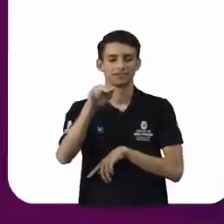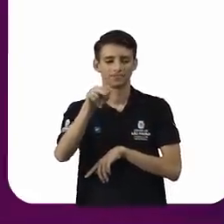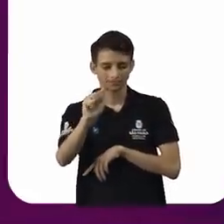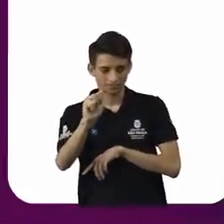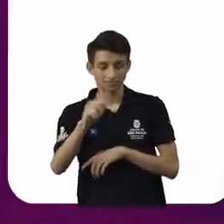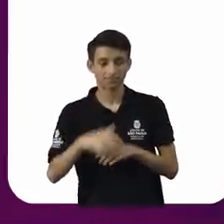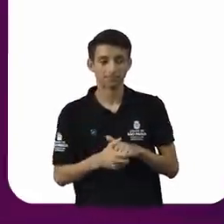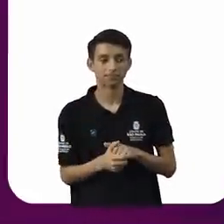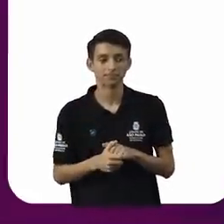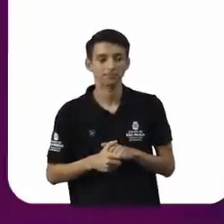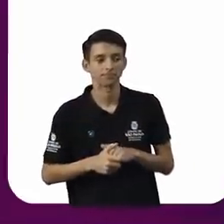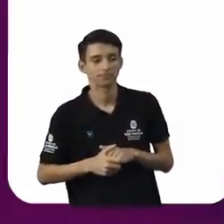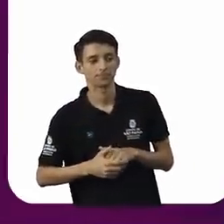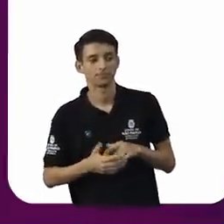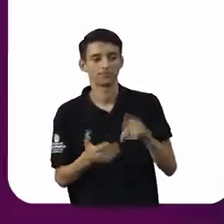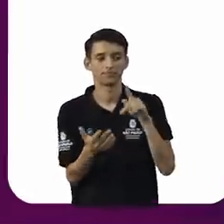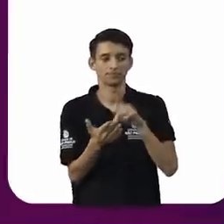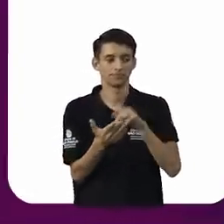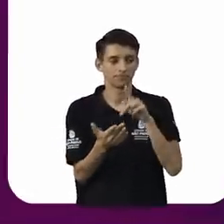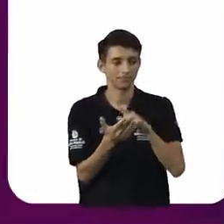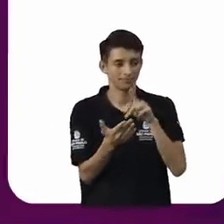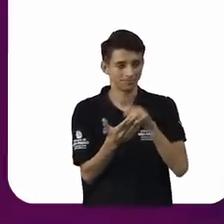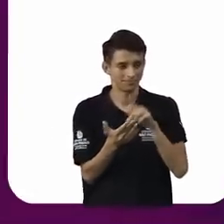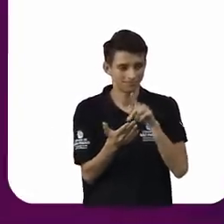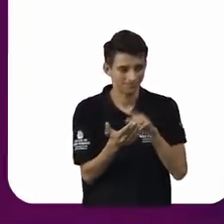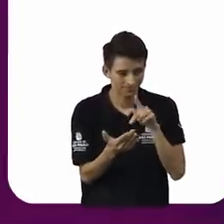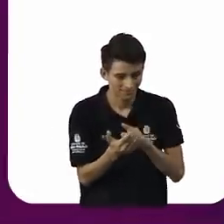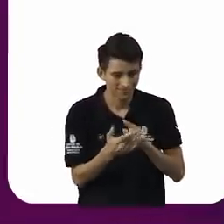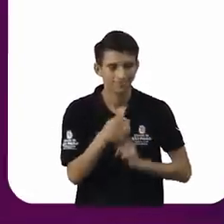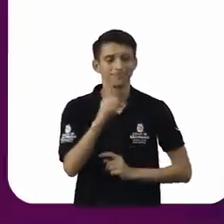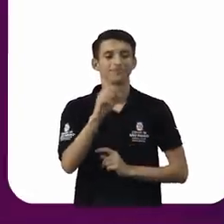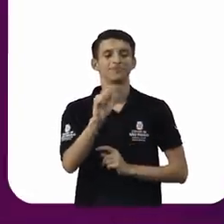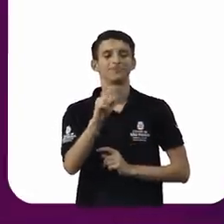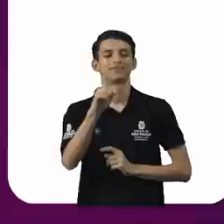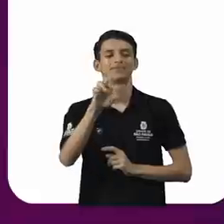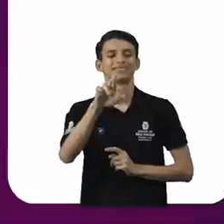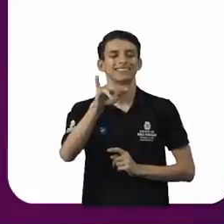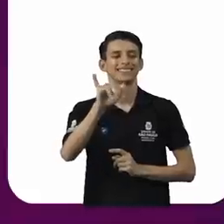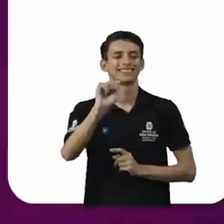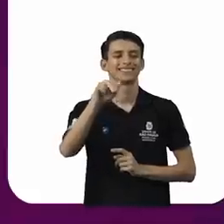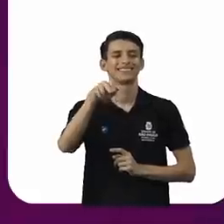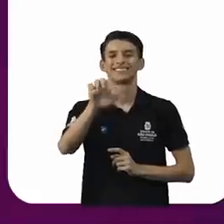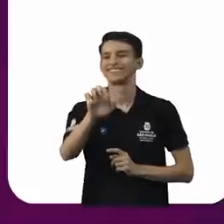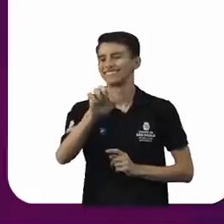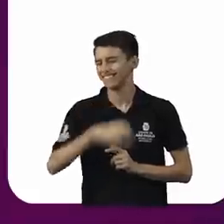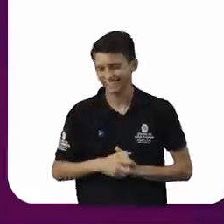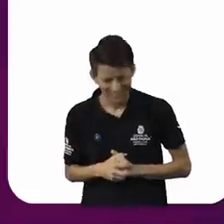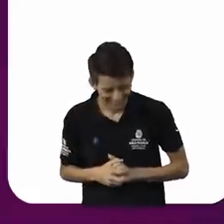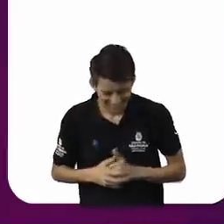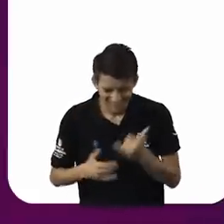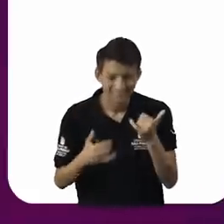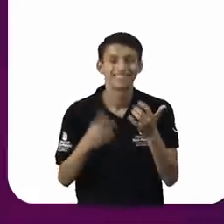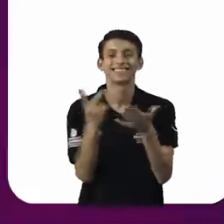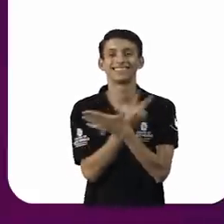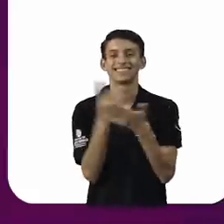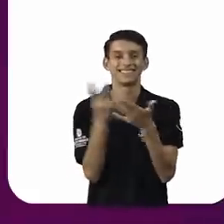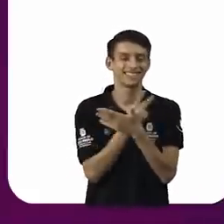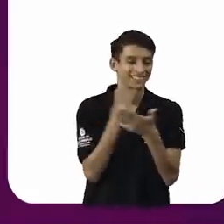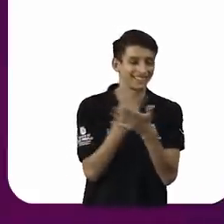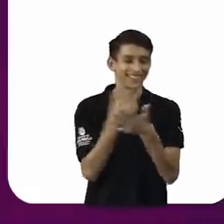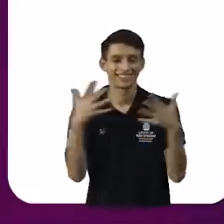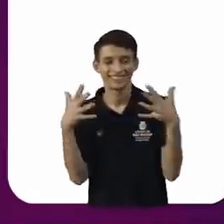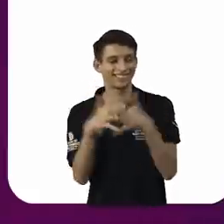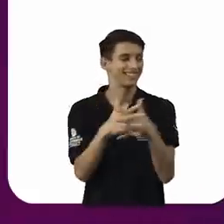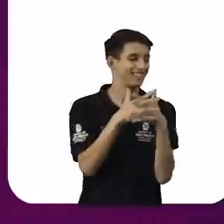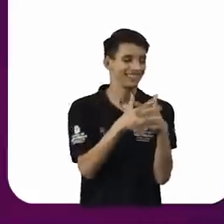Na verdade, desculpa, vou perguntar para a doutora Adriane Reis. Olha só, é a pegadinha, né, doutora Adriana e doutora Adriane. Vou